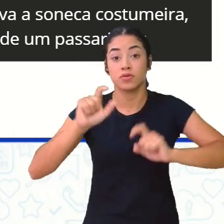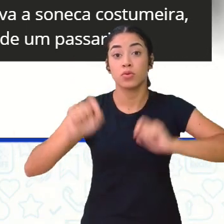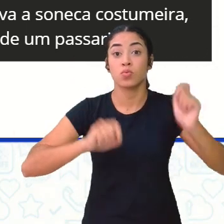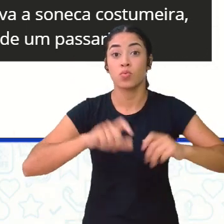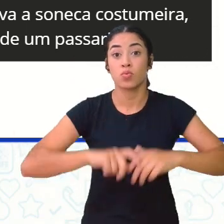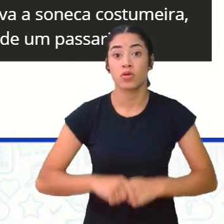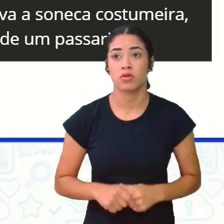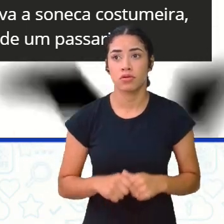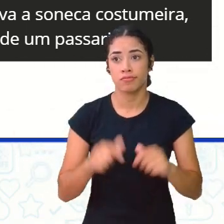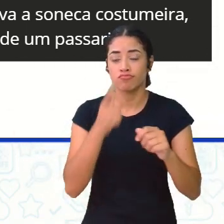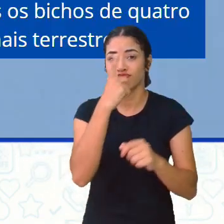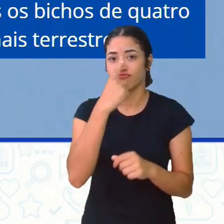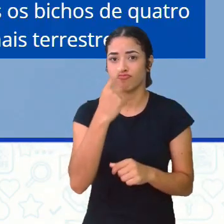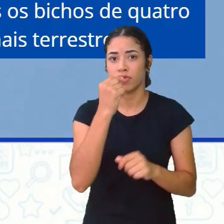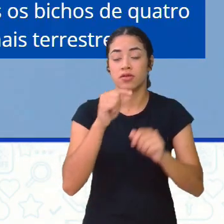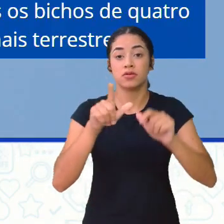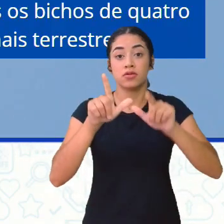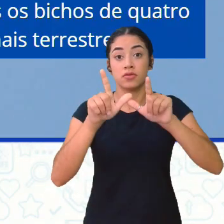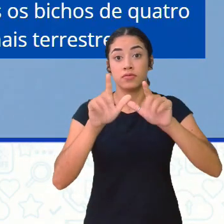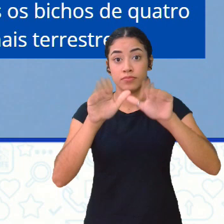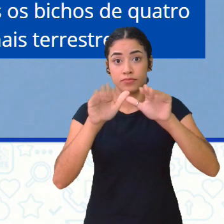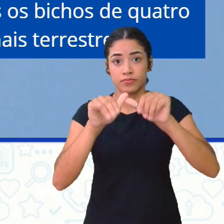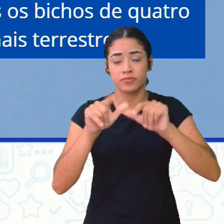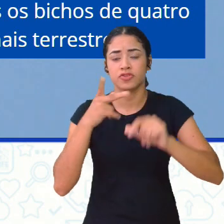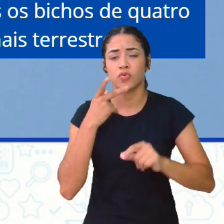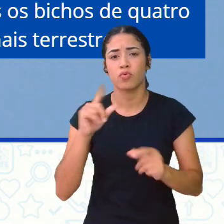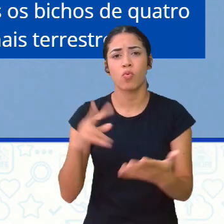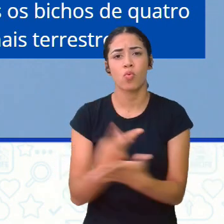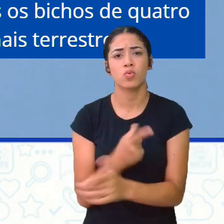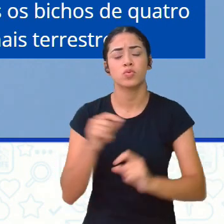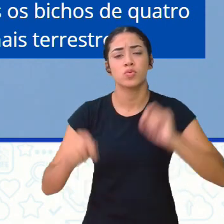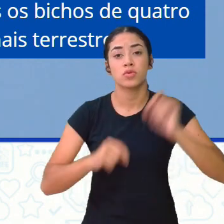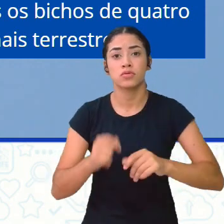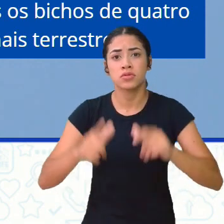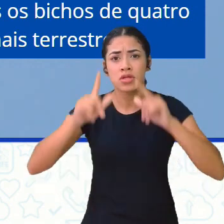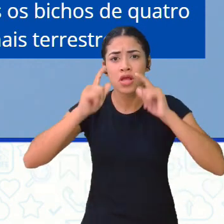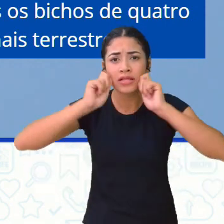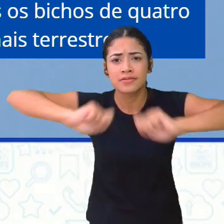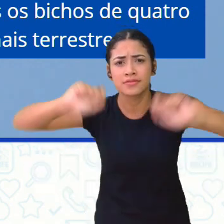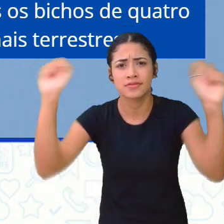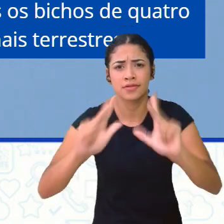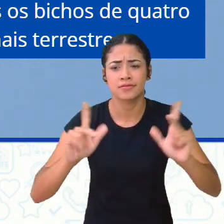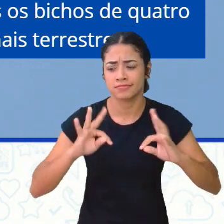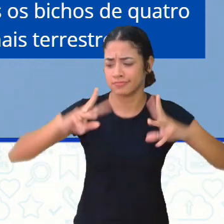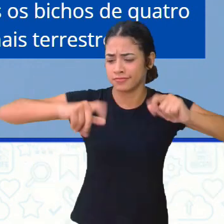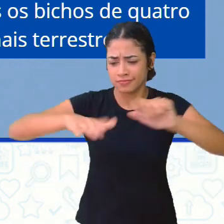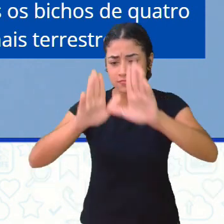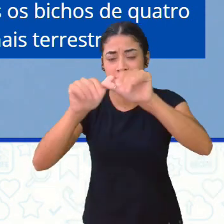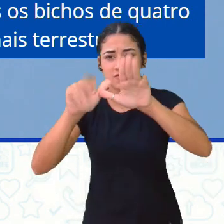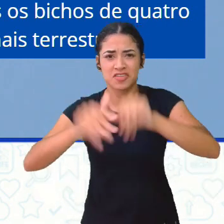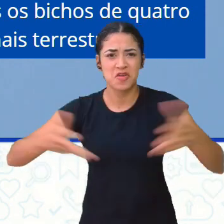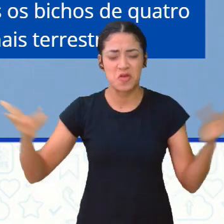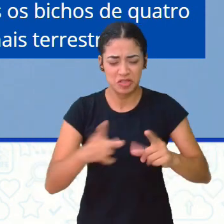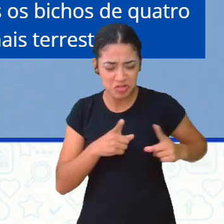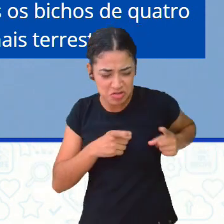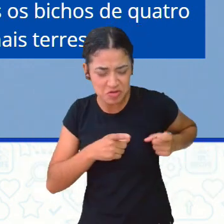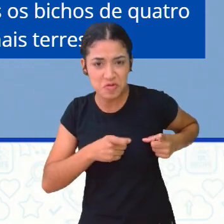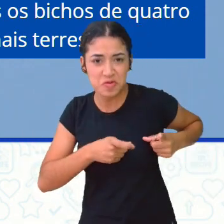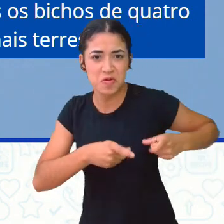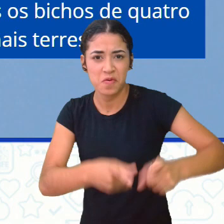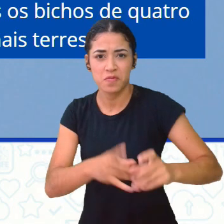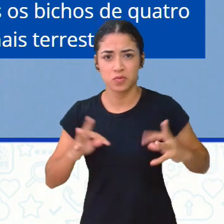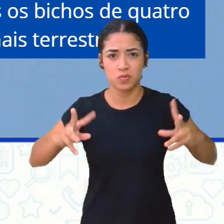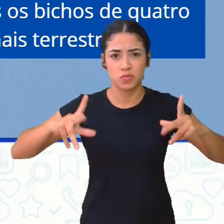de um passarinho. Bora ver o aconteceu. Atenção, todas as aves! Foi declarada guerra aos